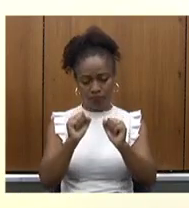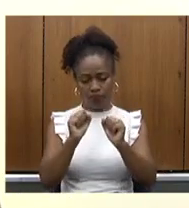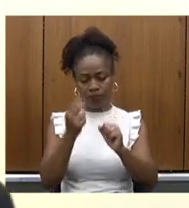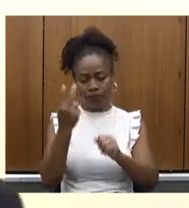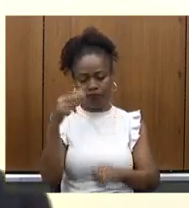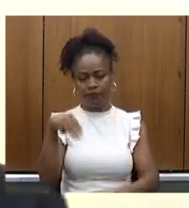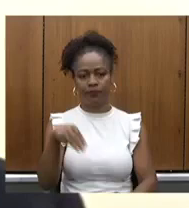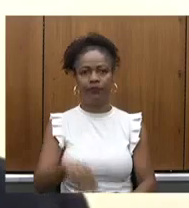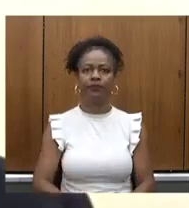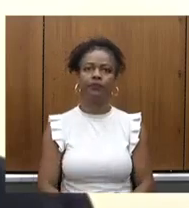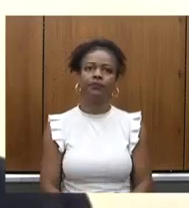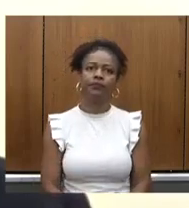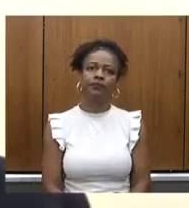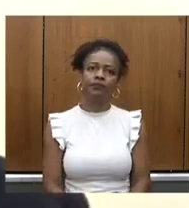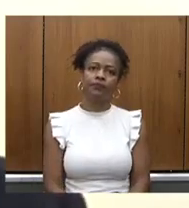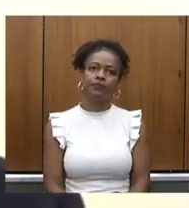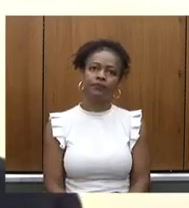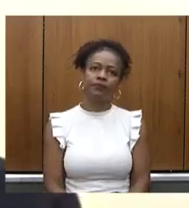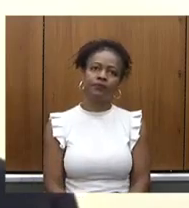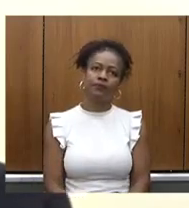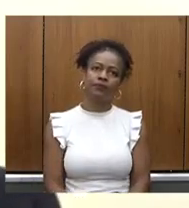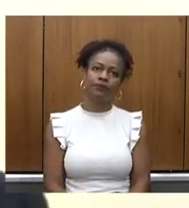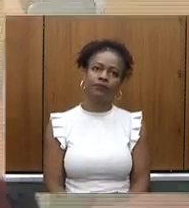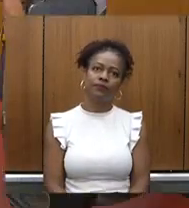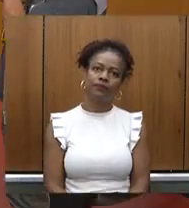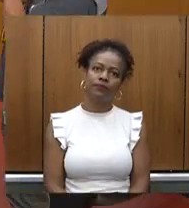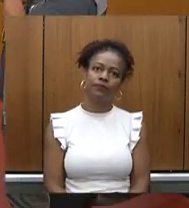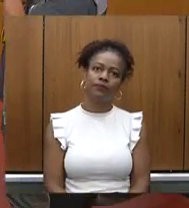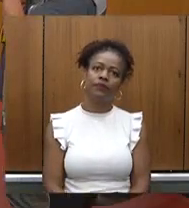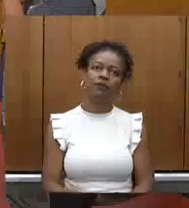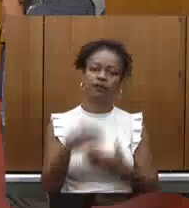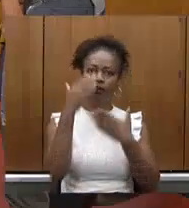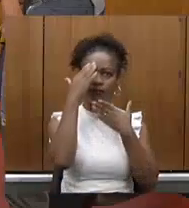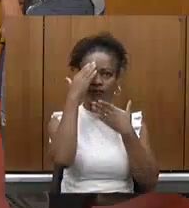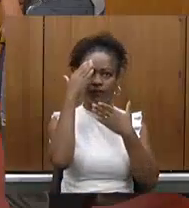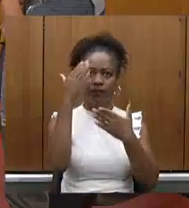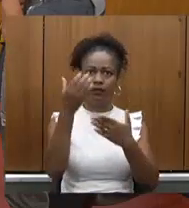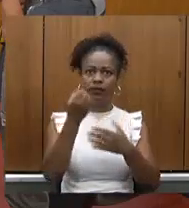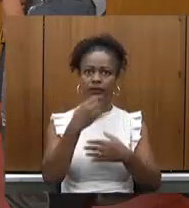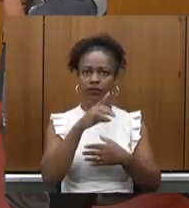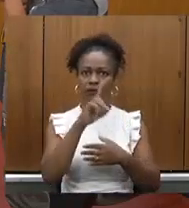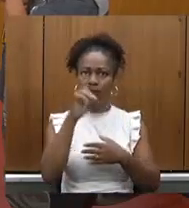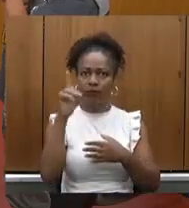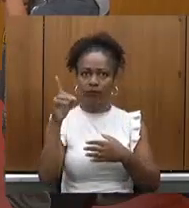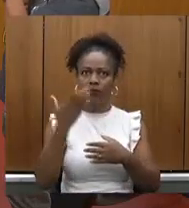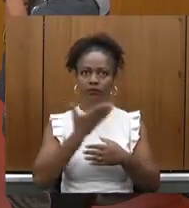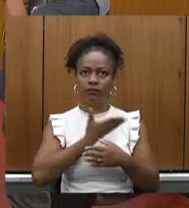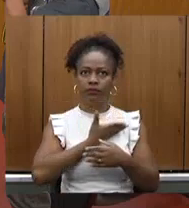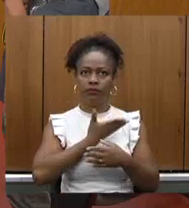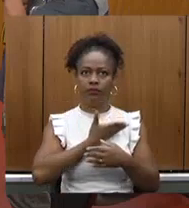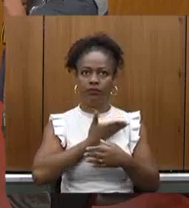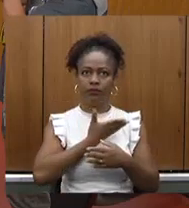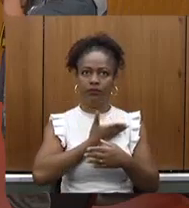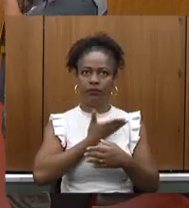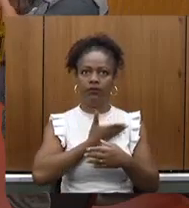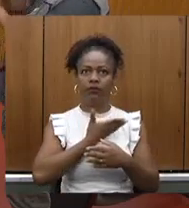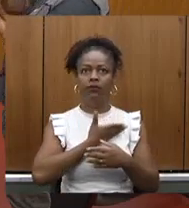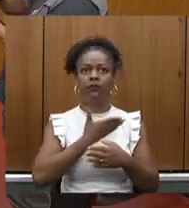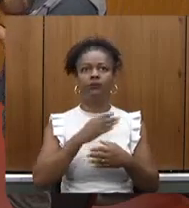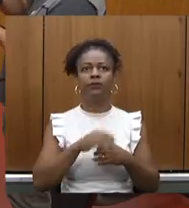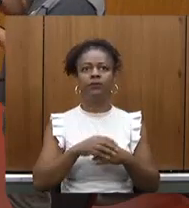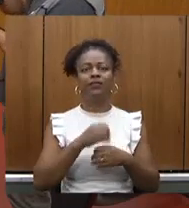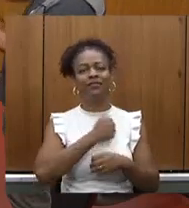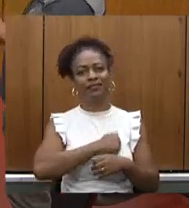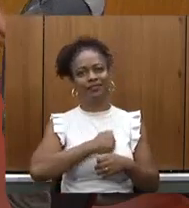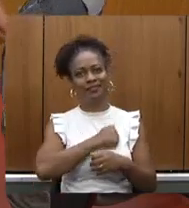minutos deputado Antônio Carlos Arantes tem a palavra bom dia muito obrigado bom dia meu amigo João Vítor já estou com saudade de você você está indo no